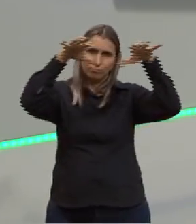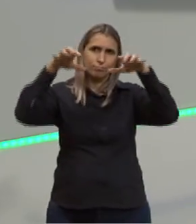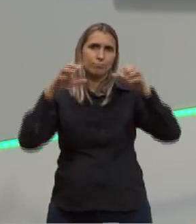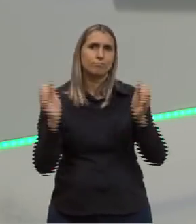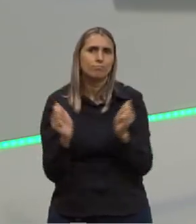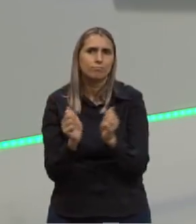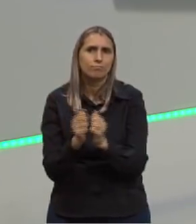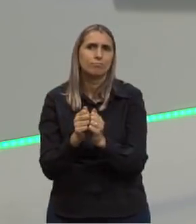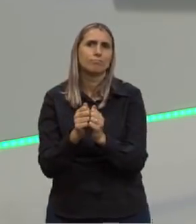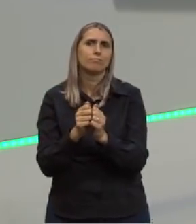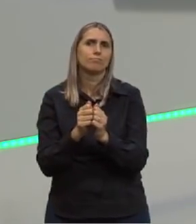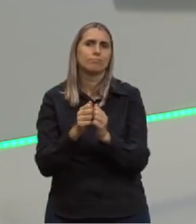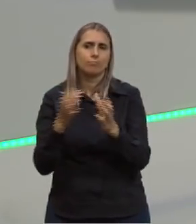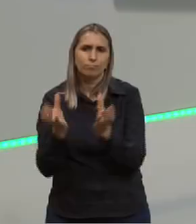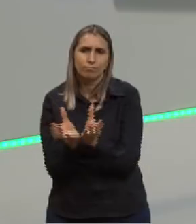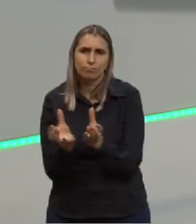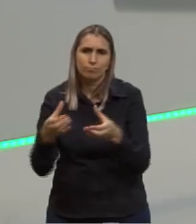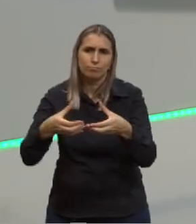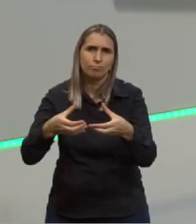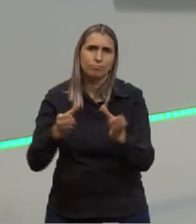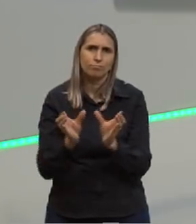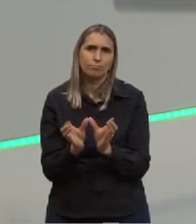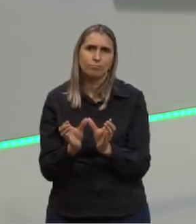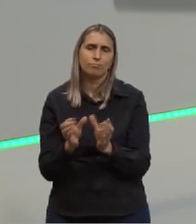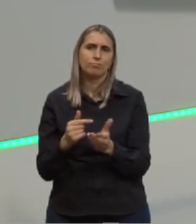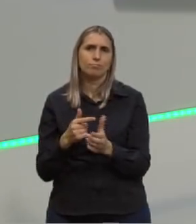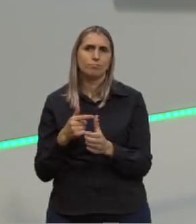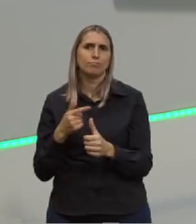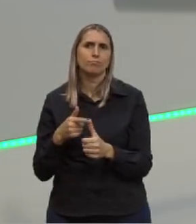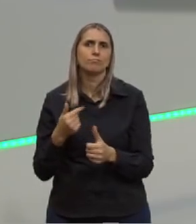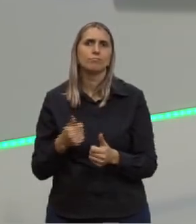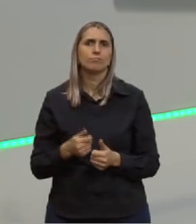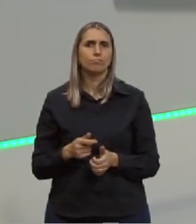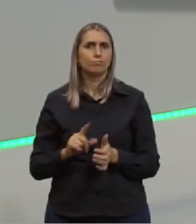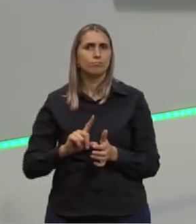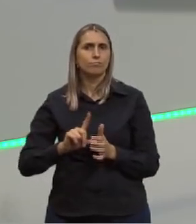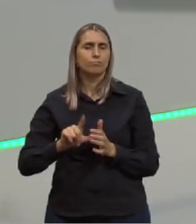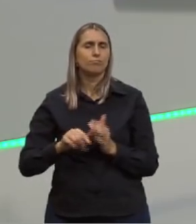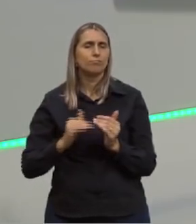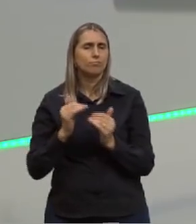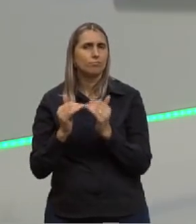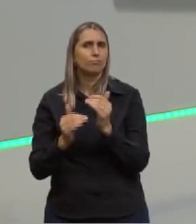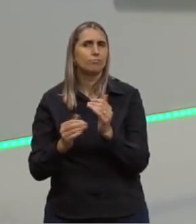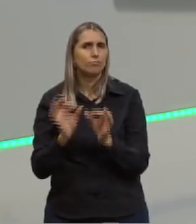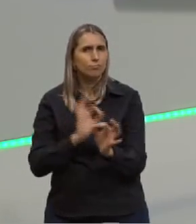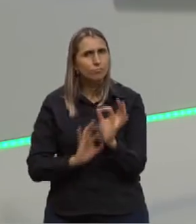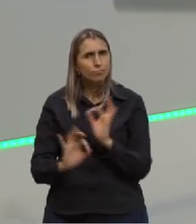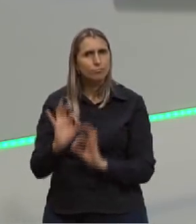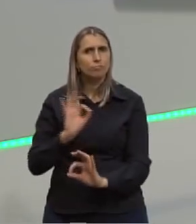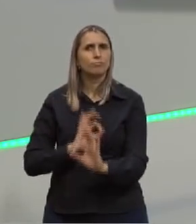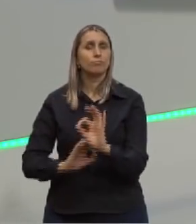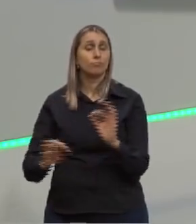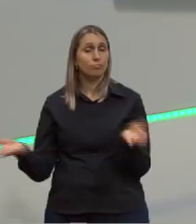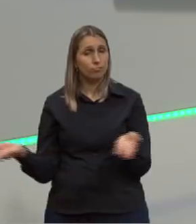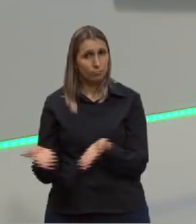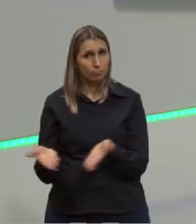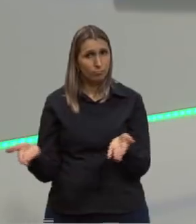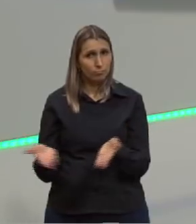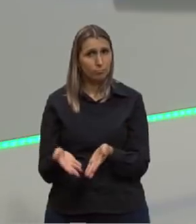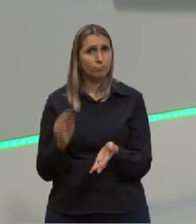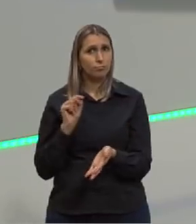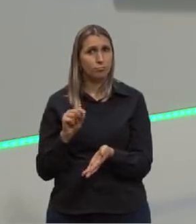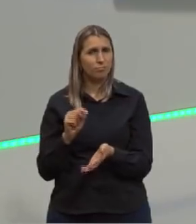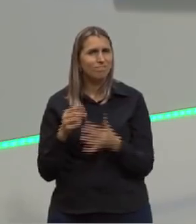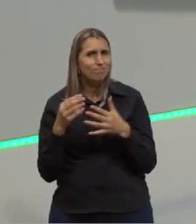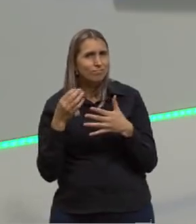concentraram em poças, em caldos primordiais, e aí começaram a se organizar. Agora, esse